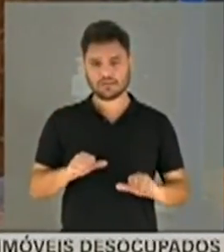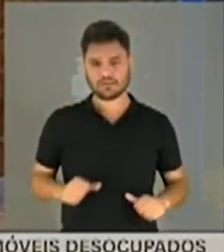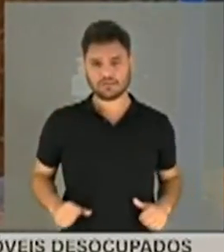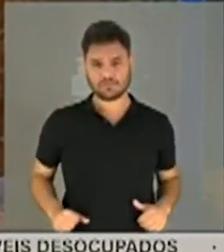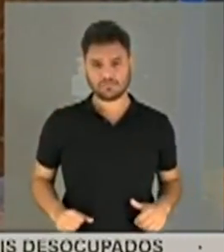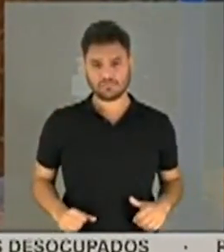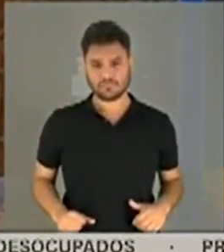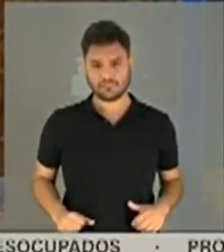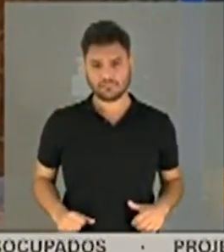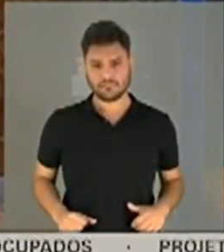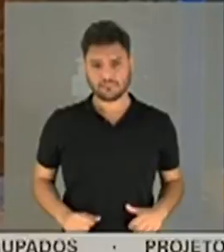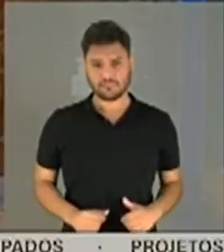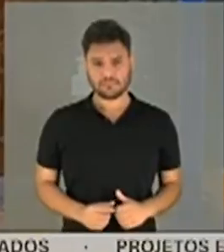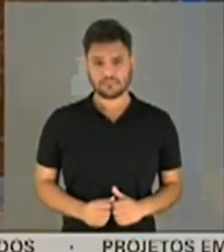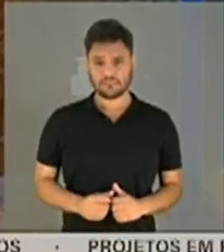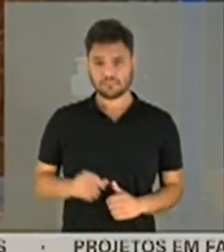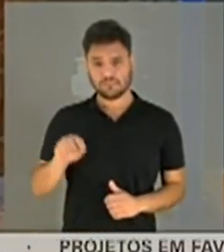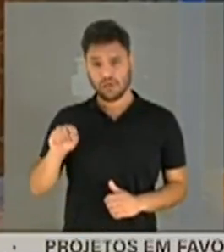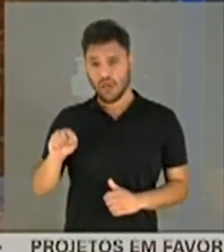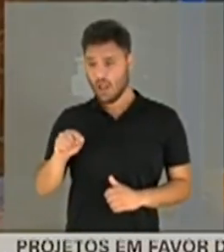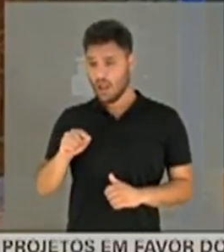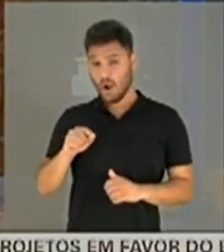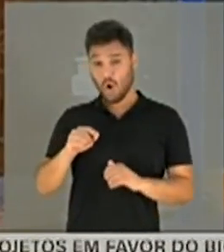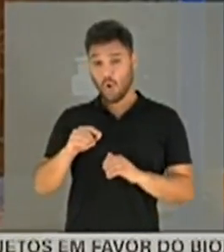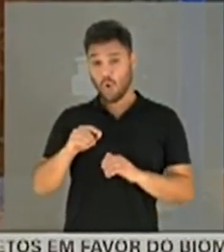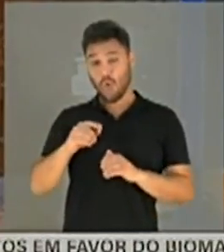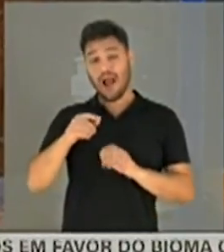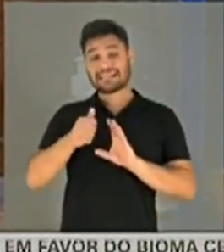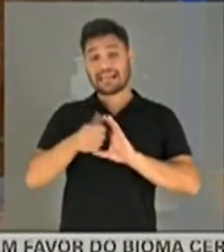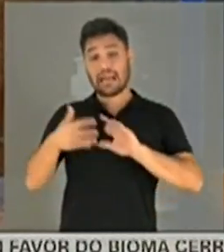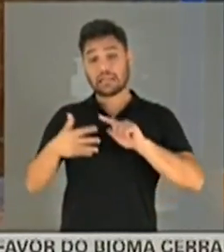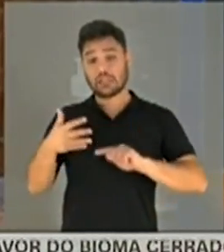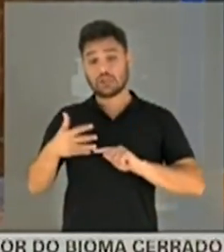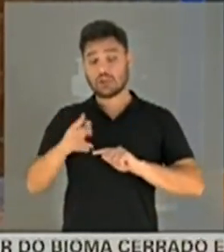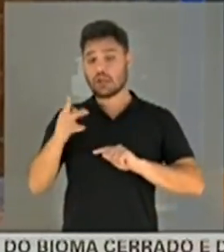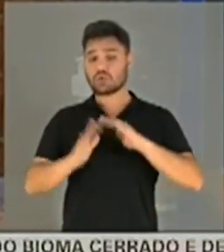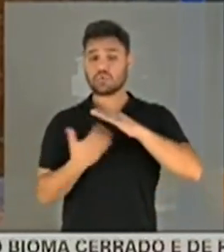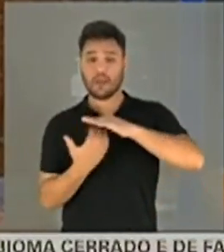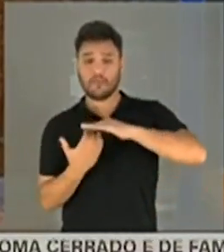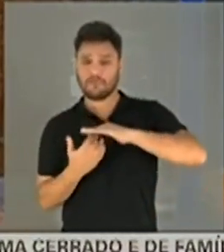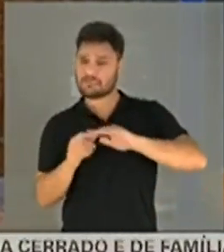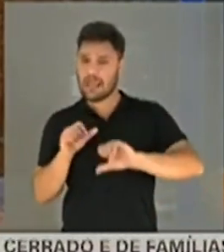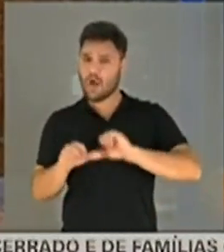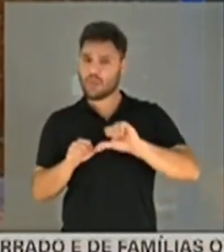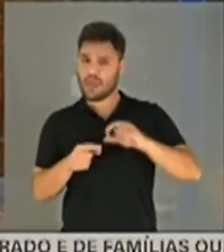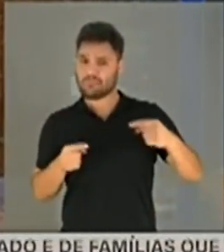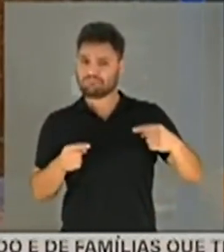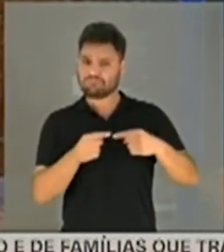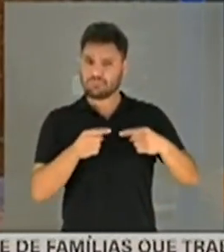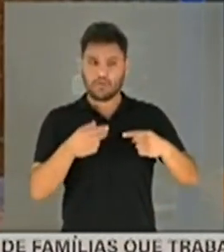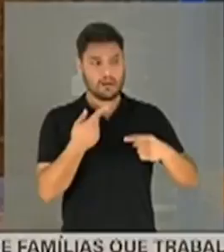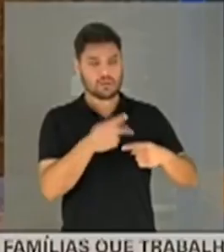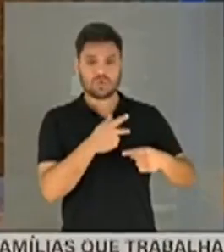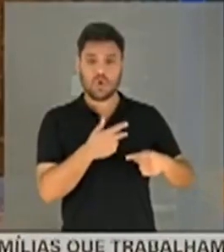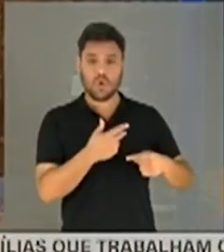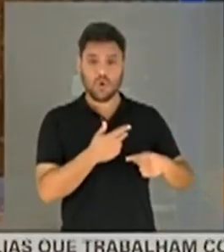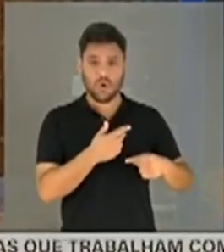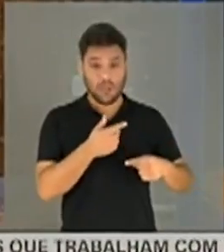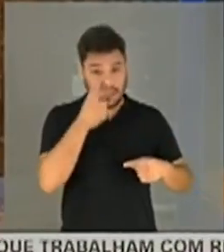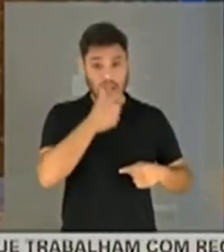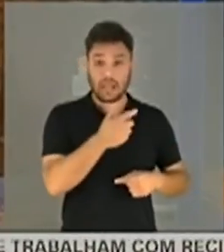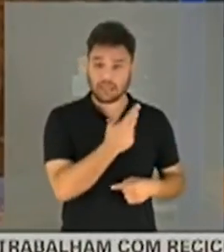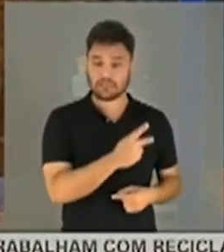a configuração da sua empresa para adequá-la à negociata da qual o senhor estava participando.